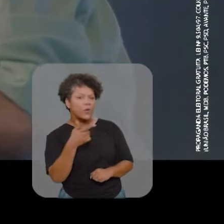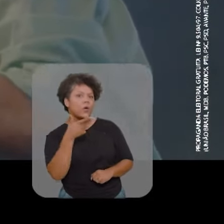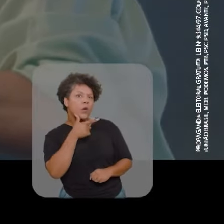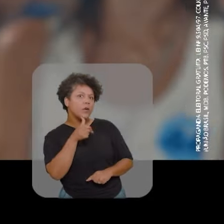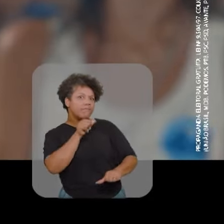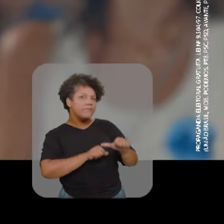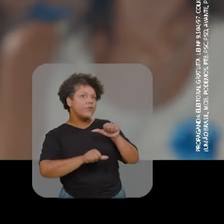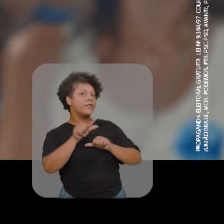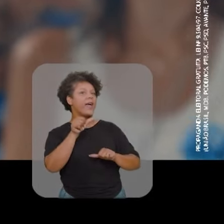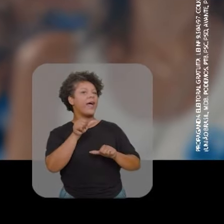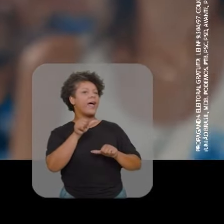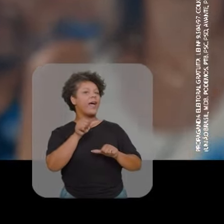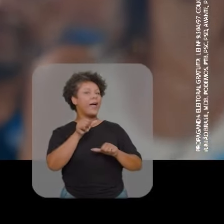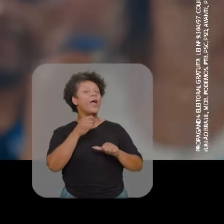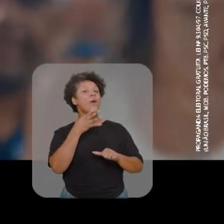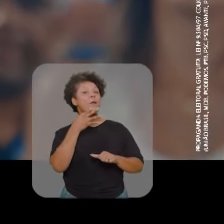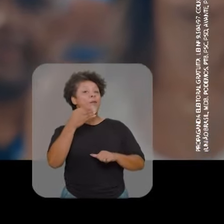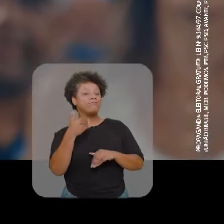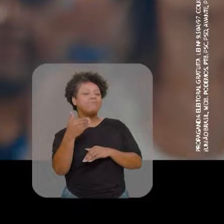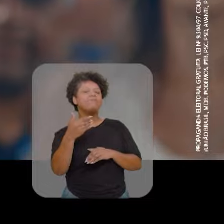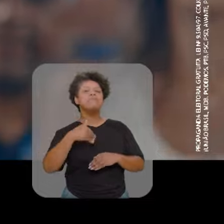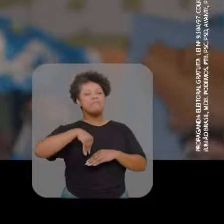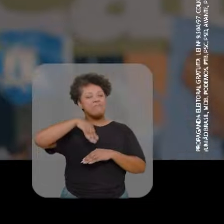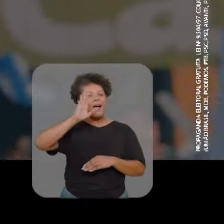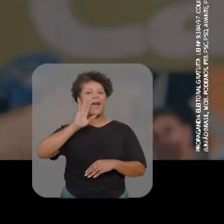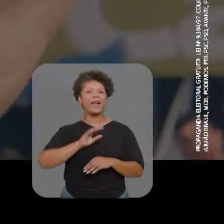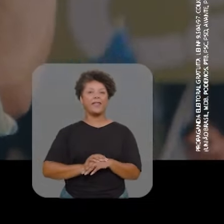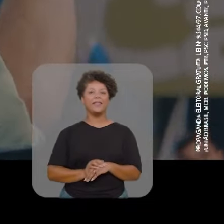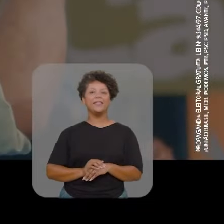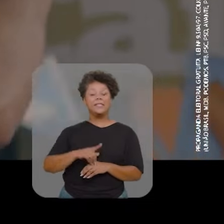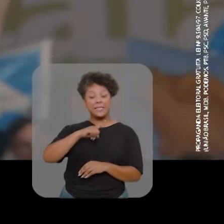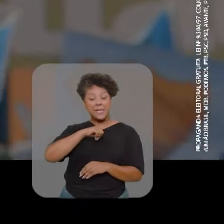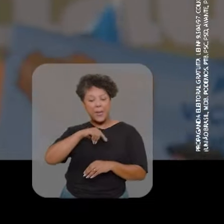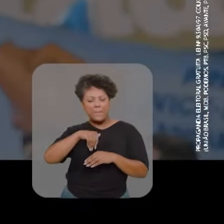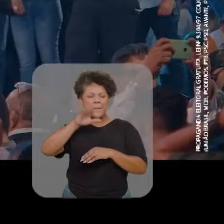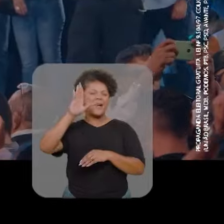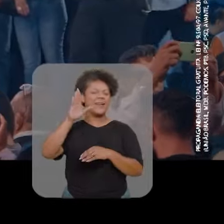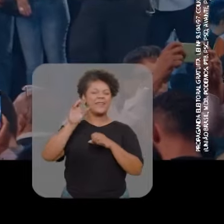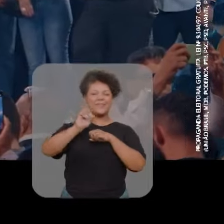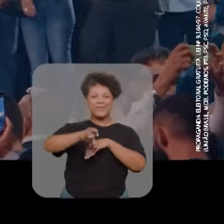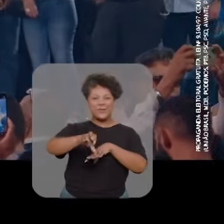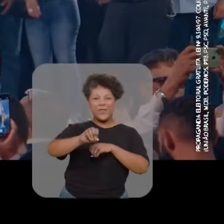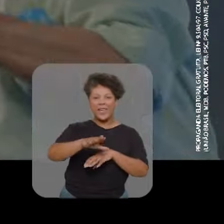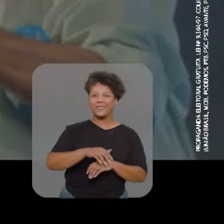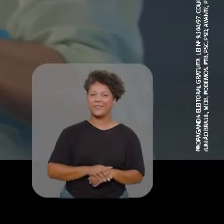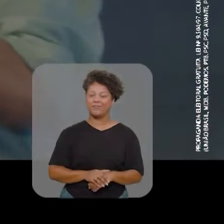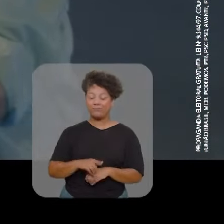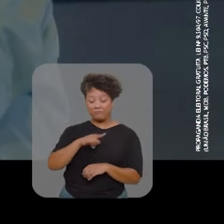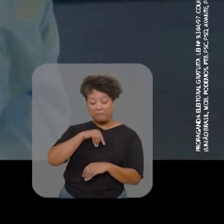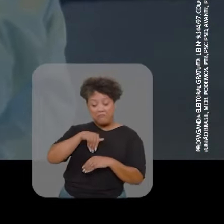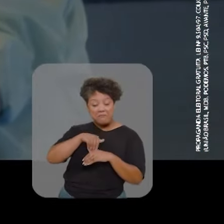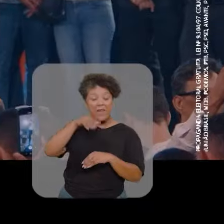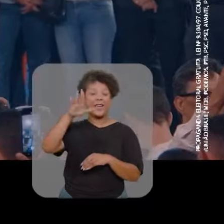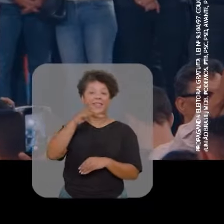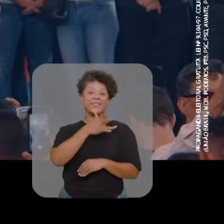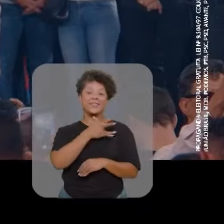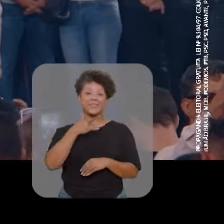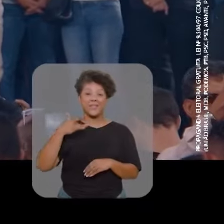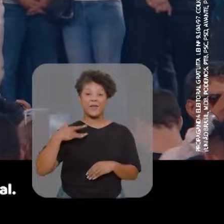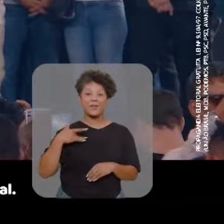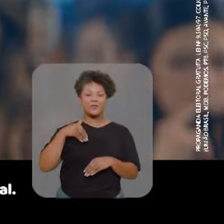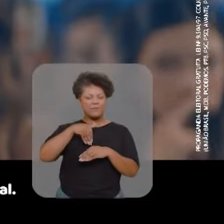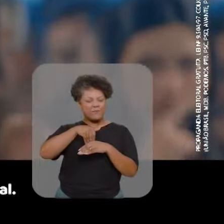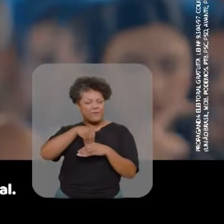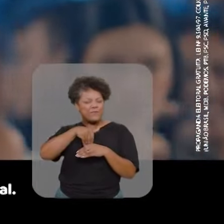mudou, vai mudar muito mais. Vai ter muito mais educação, vai ter muito mais saúde,